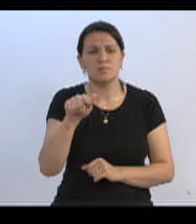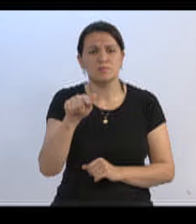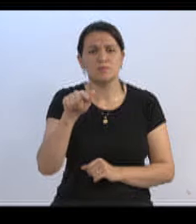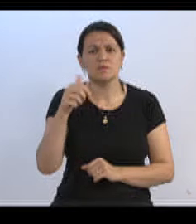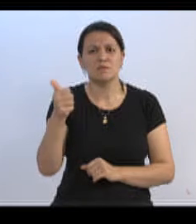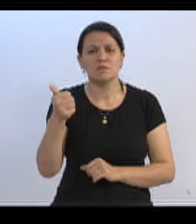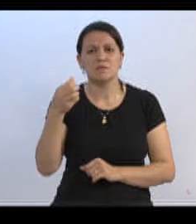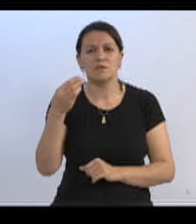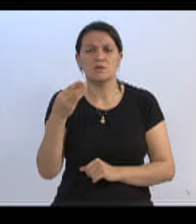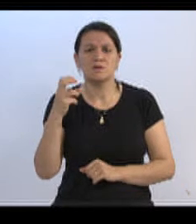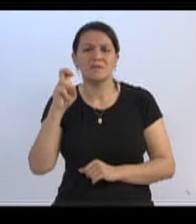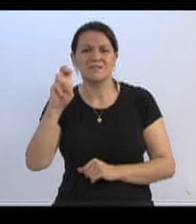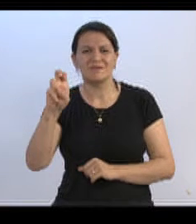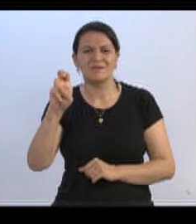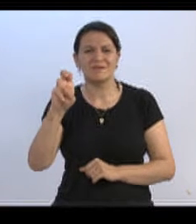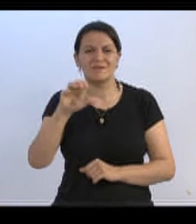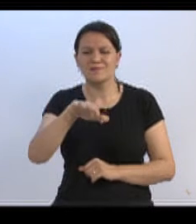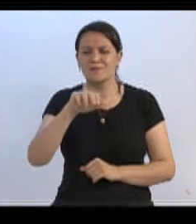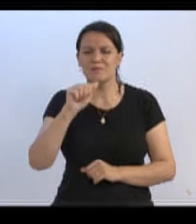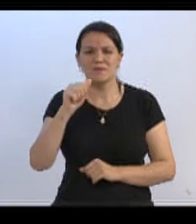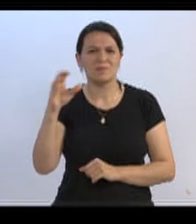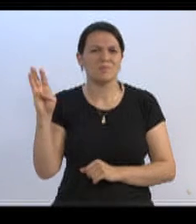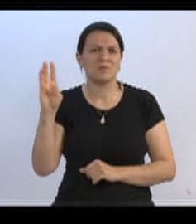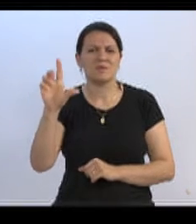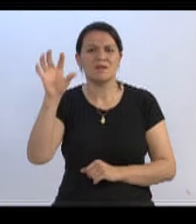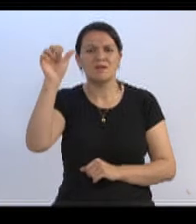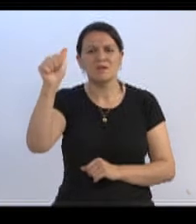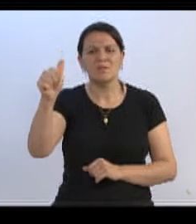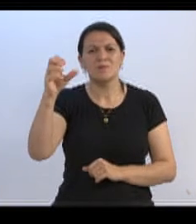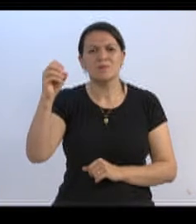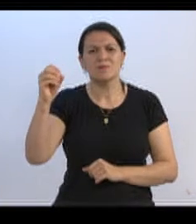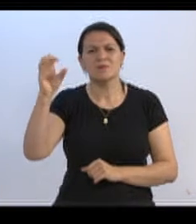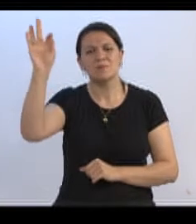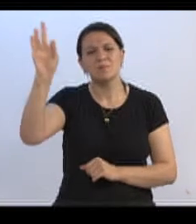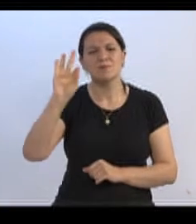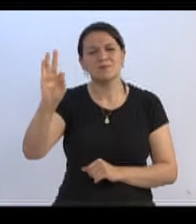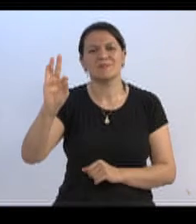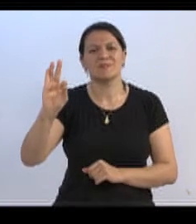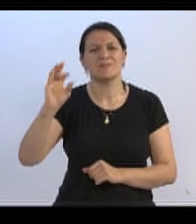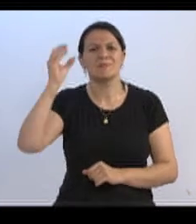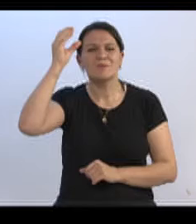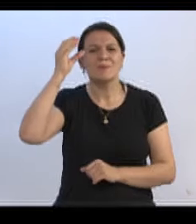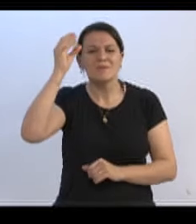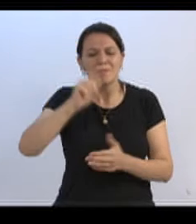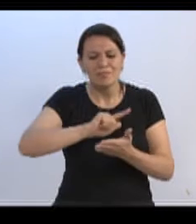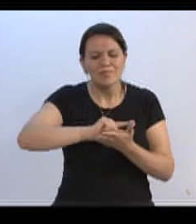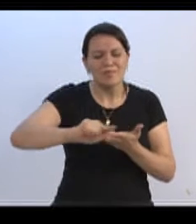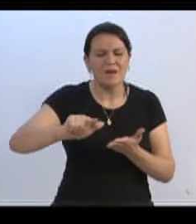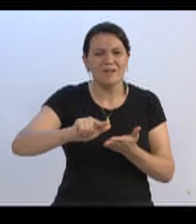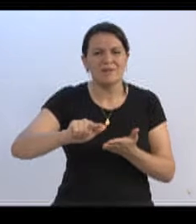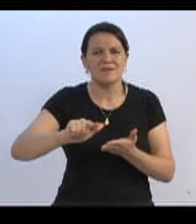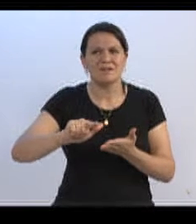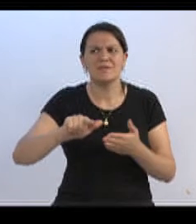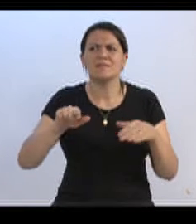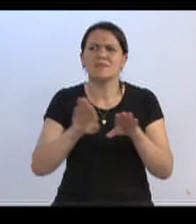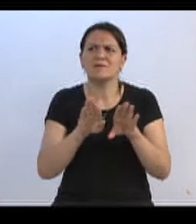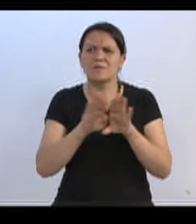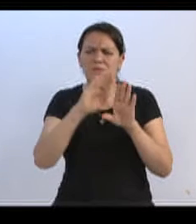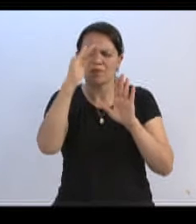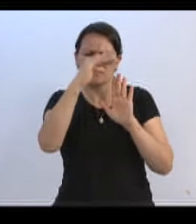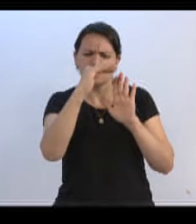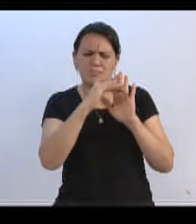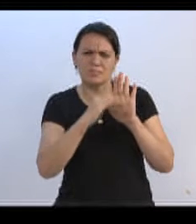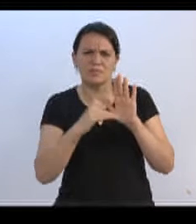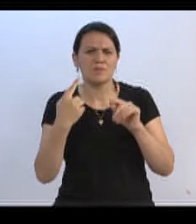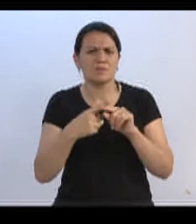7.135, chamado Blumenau 100% Consciente Limpa, que tratava sobre esse assunto. E outras iniciativas nessa mesma linha também. Até